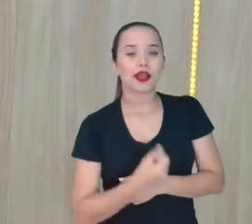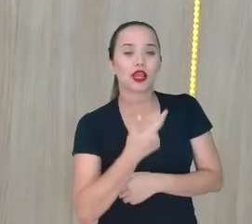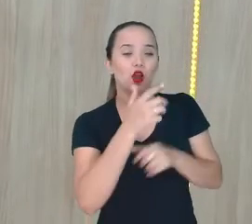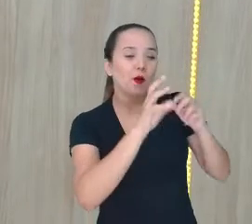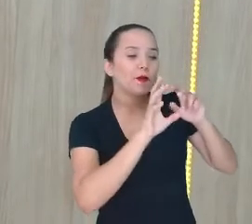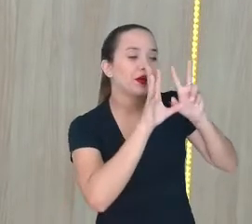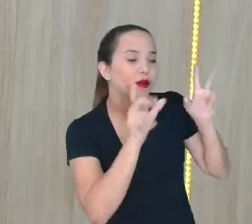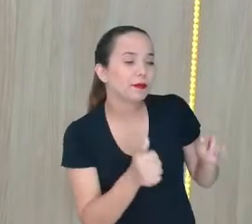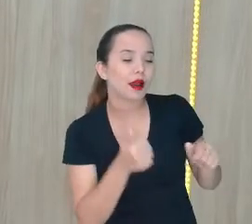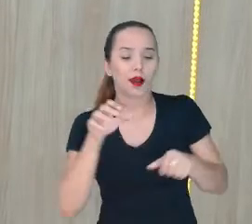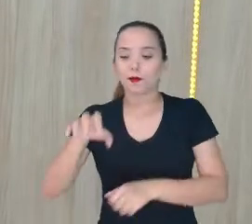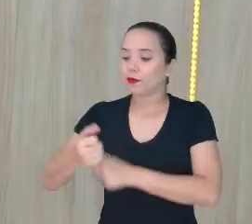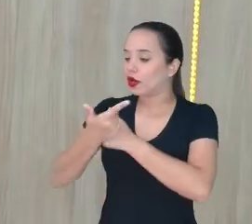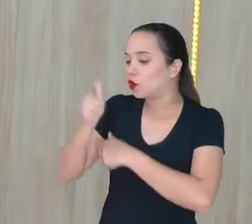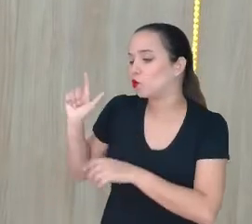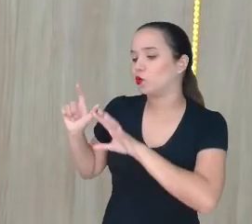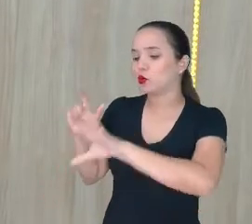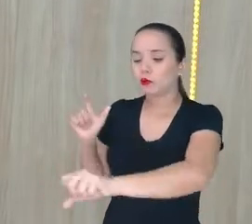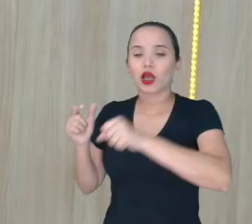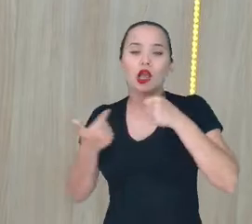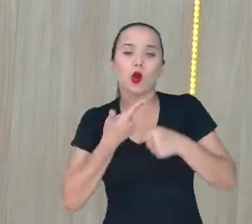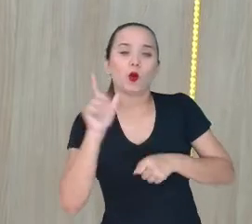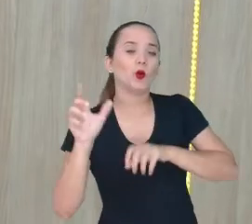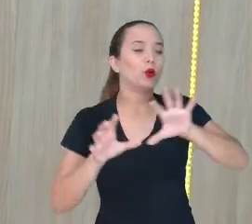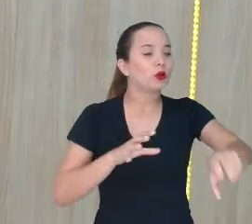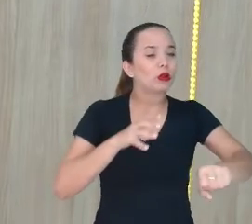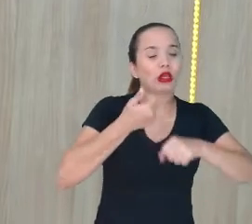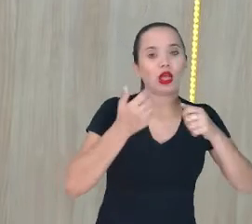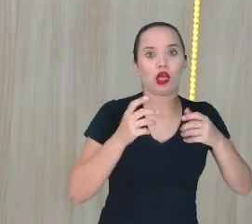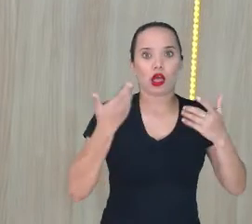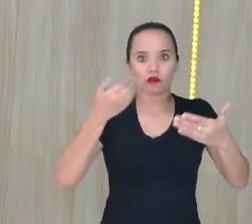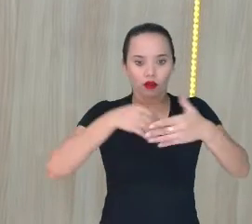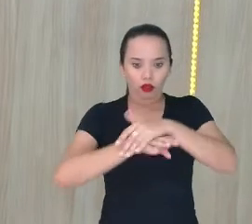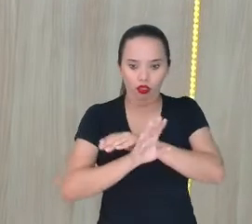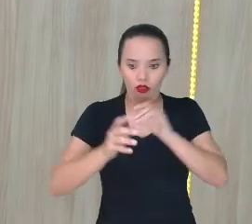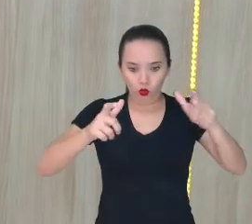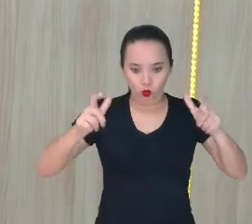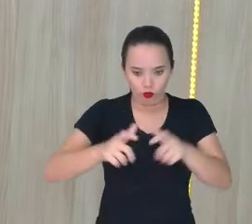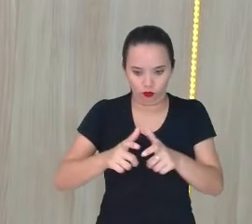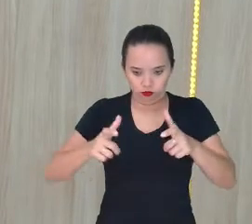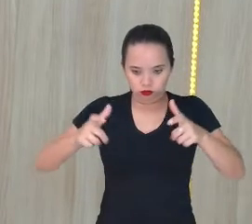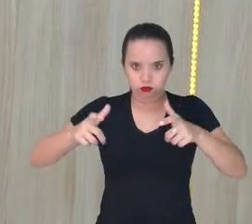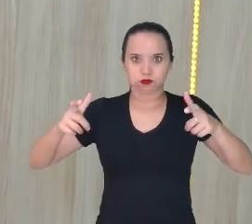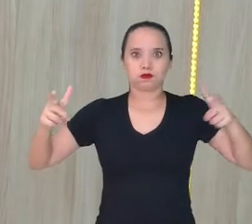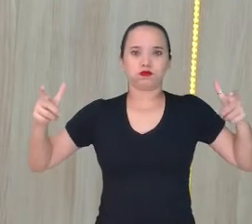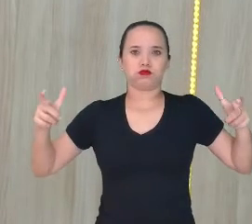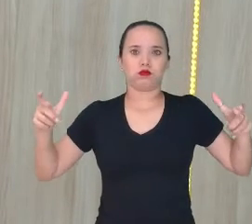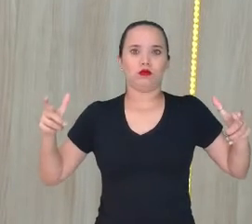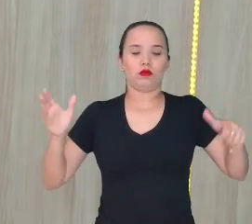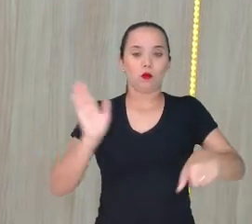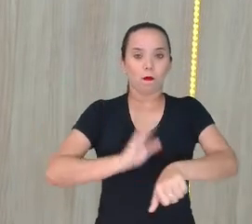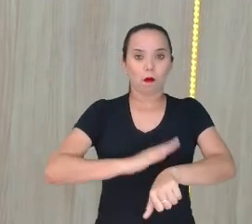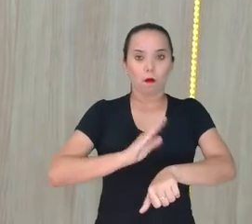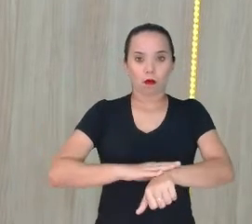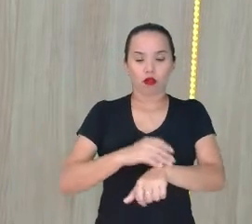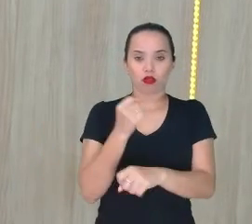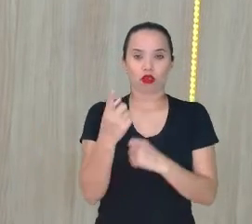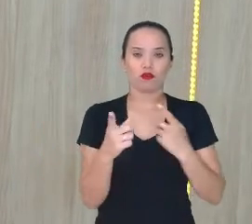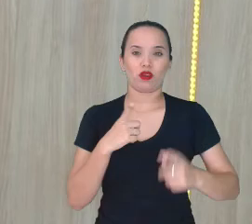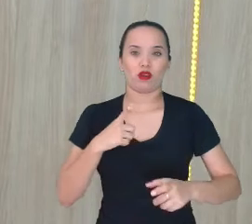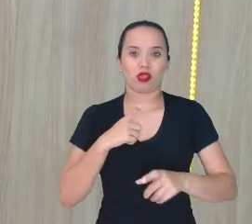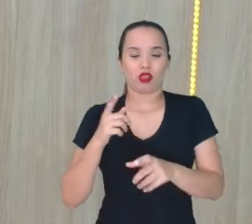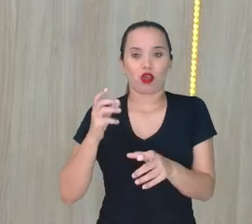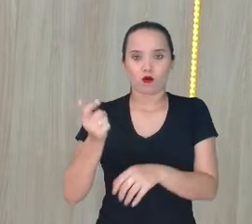pega outro Na rua Pega outro aqui Não sei o que Aí coloca um espaço Só Uma grande quantidade Aí muitas vezes Aquela boa ação Acaba se